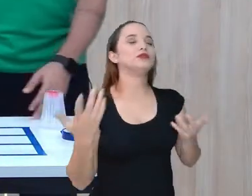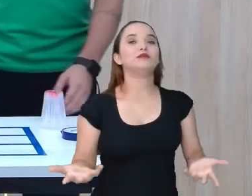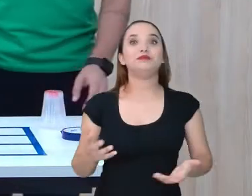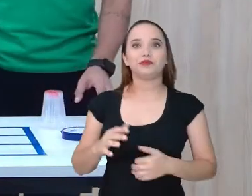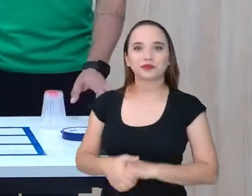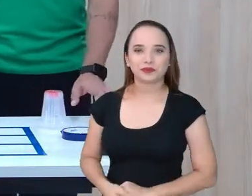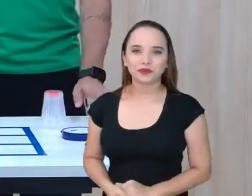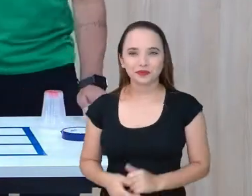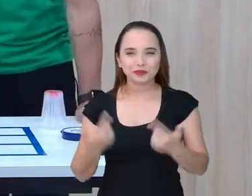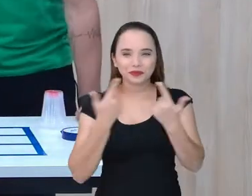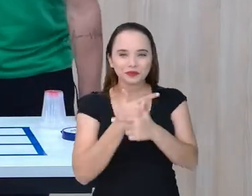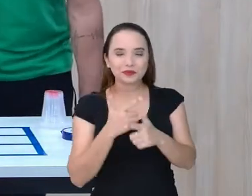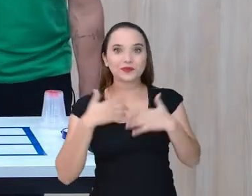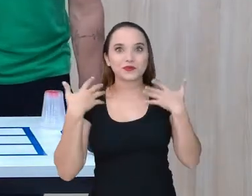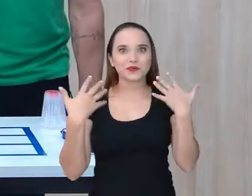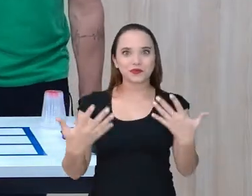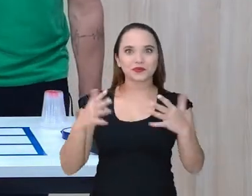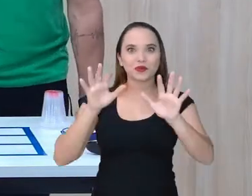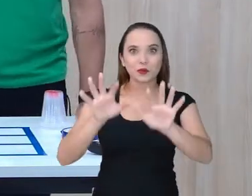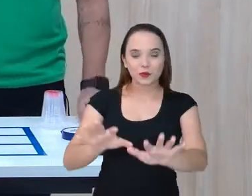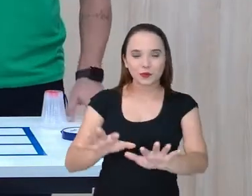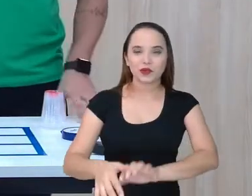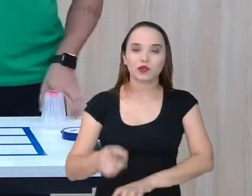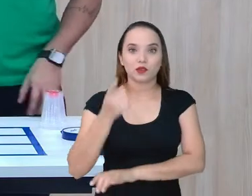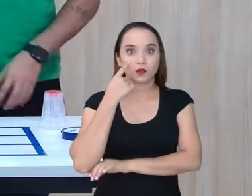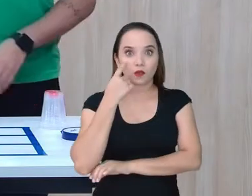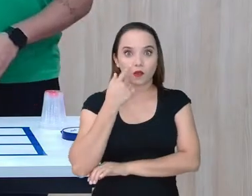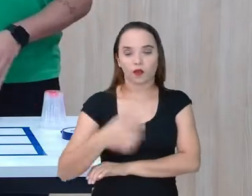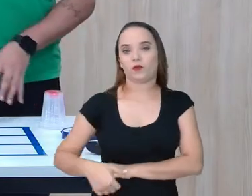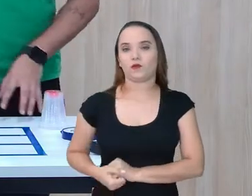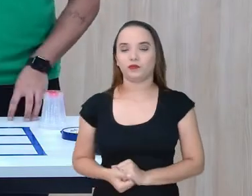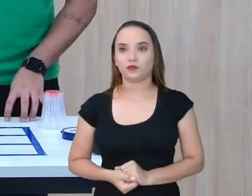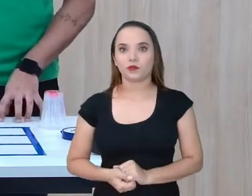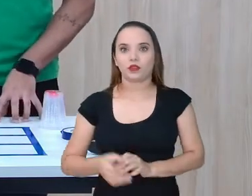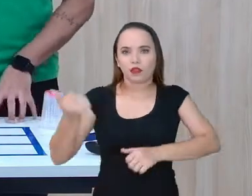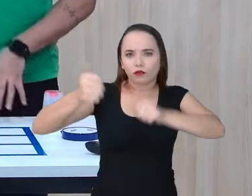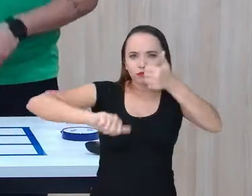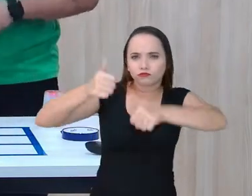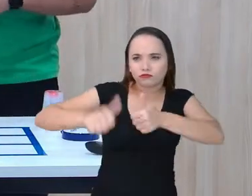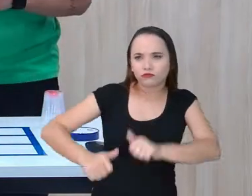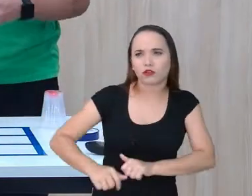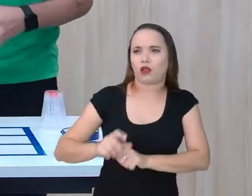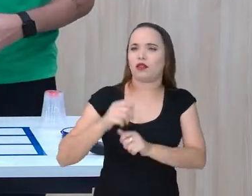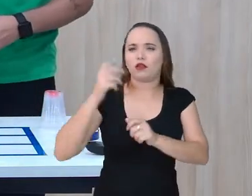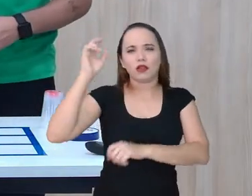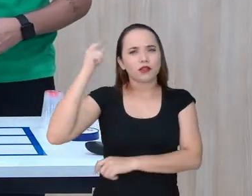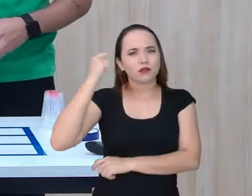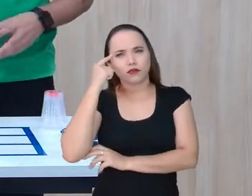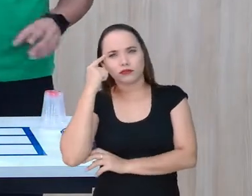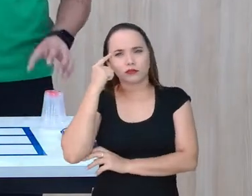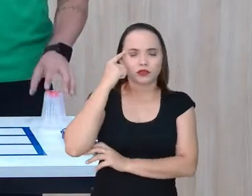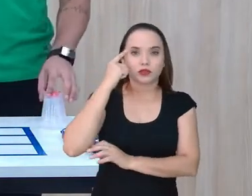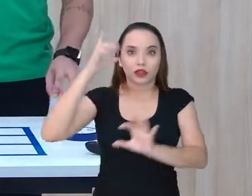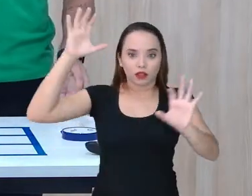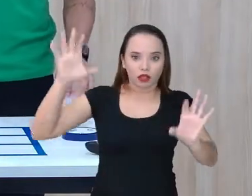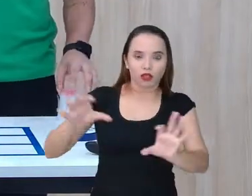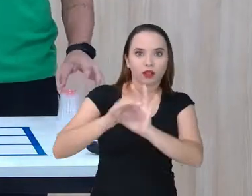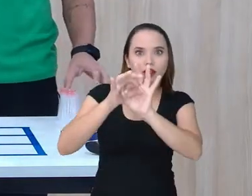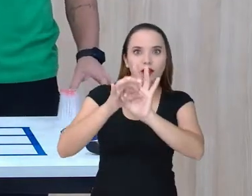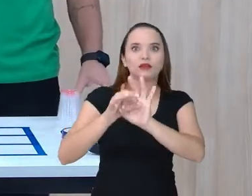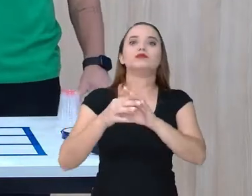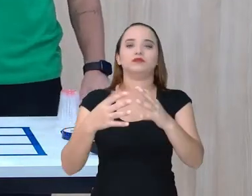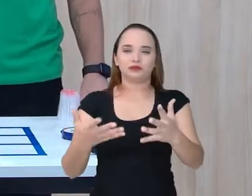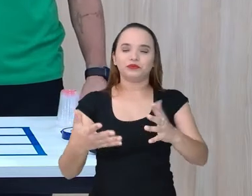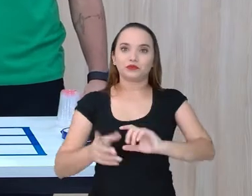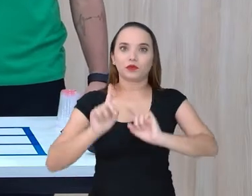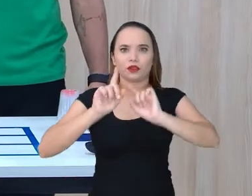Ó, minha gente. Mas é isso. Vejam aí todas. Analisem direitinho. Vão pensando aí nessas relações. De repente,